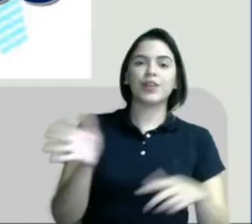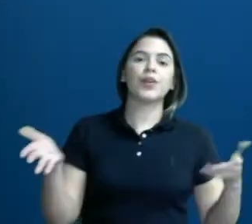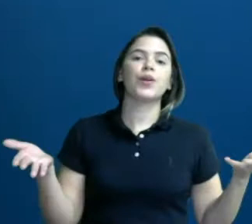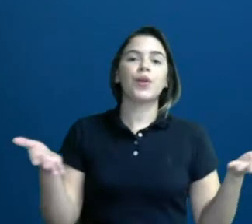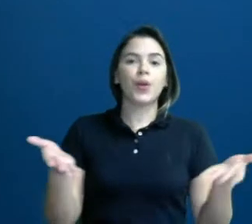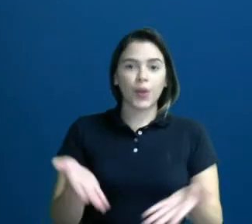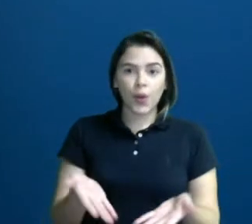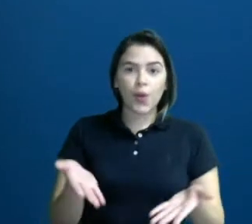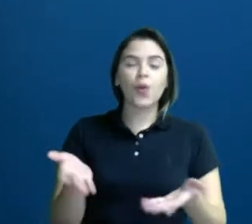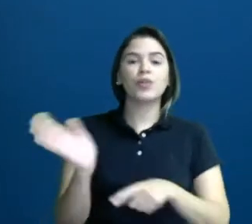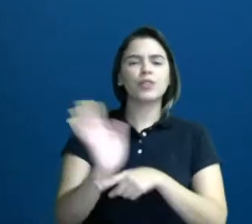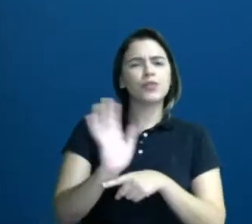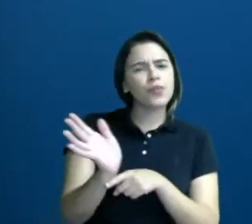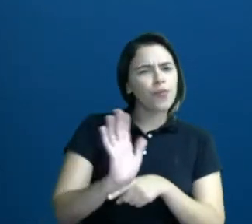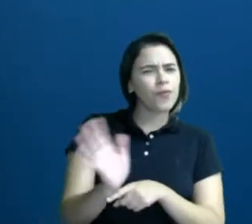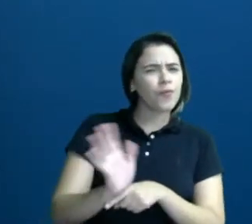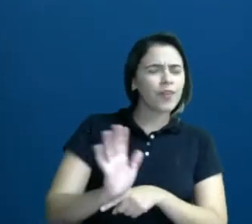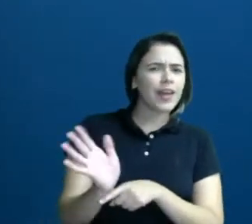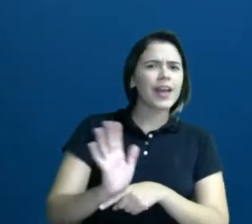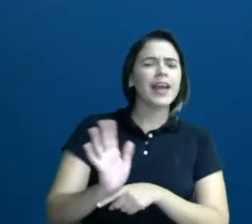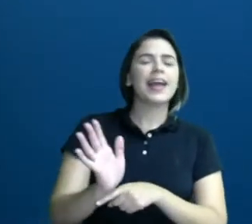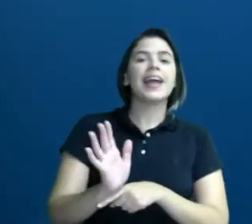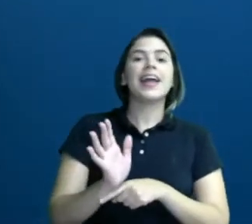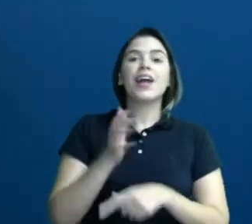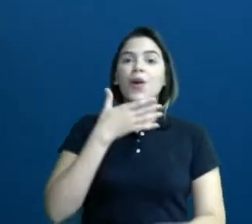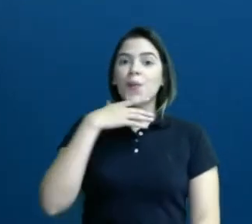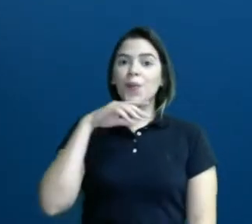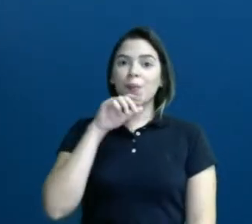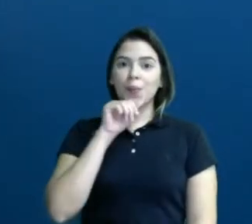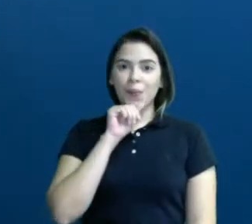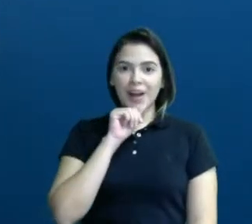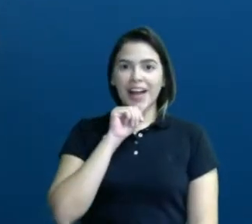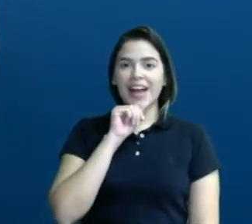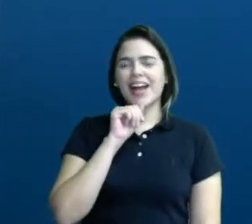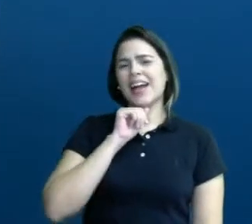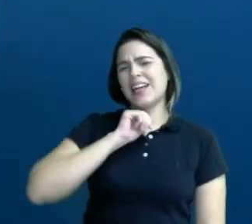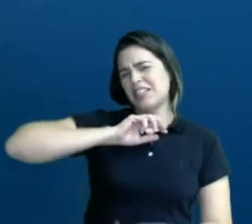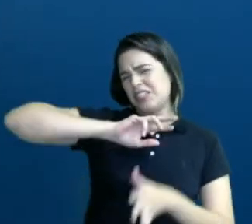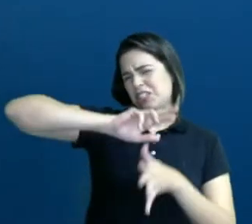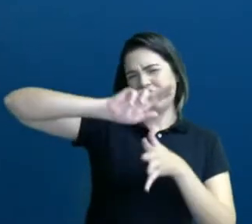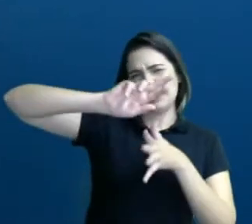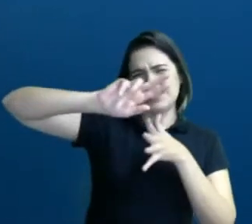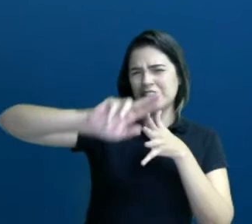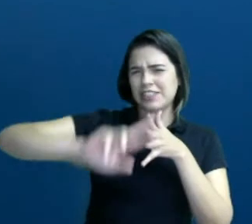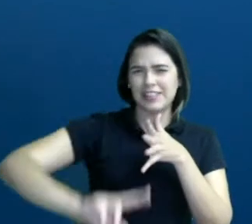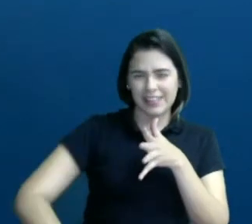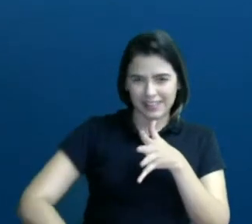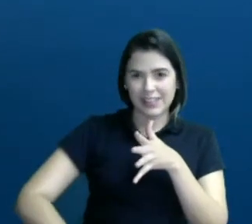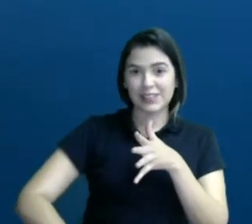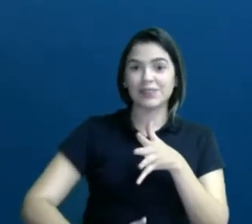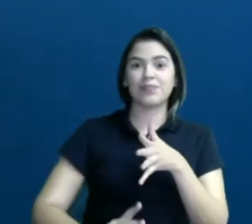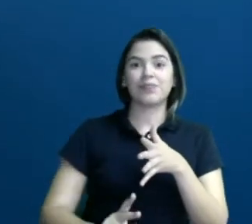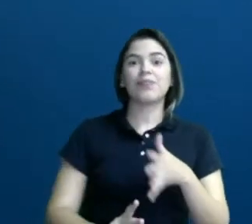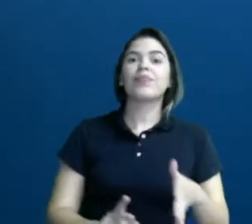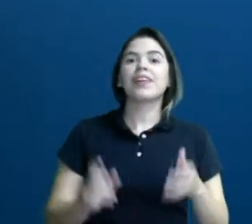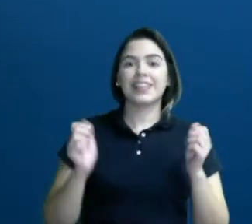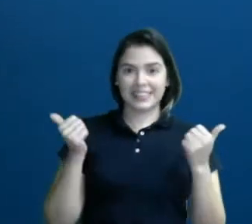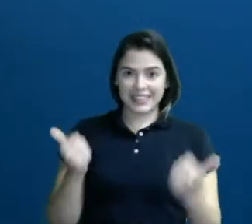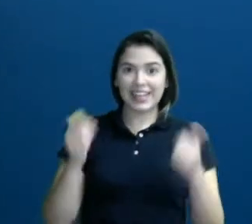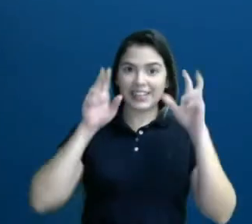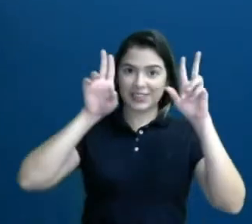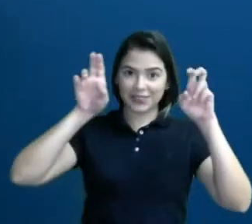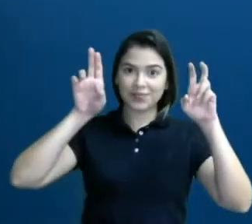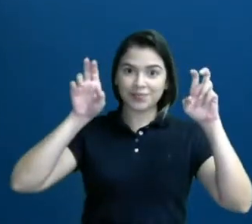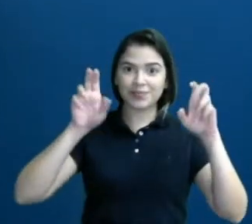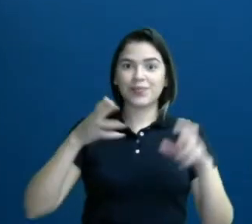assistirem o vídeo sobre o papai. Pais de todos os tipos. Esse é o título, tá